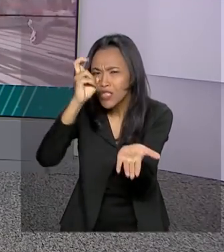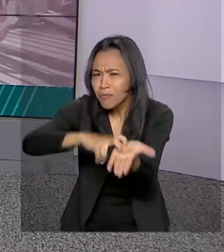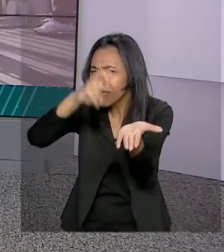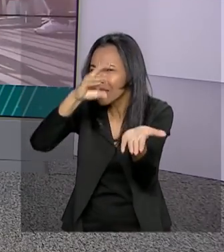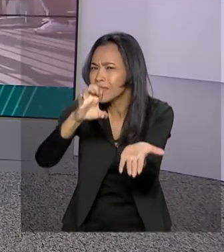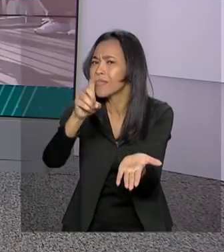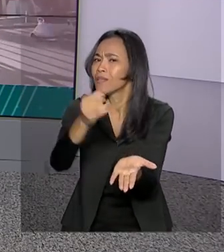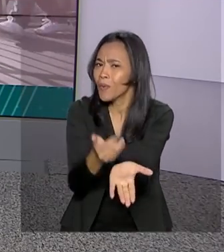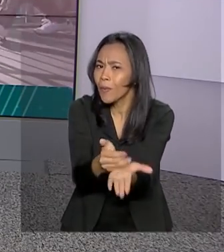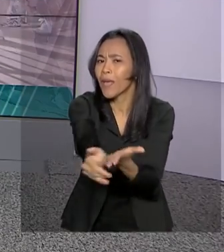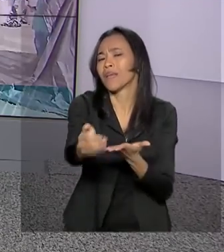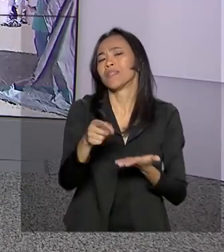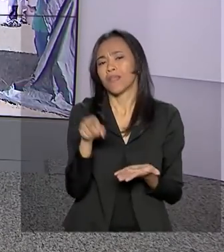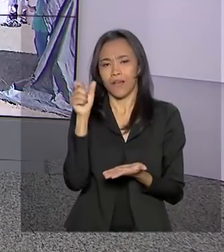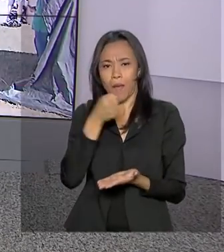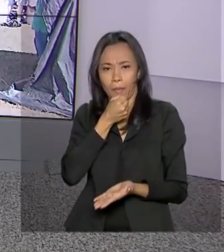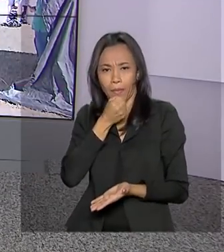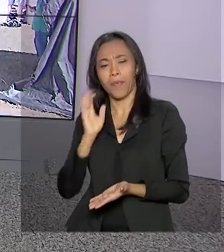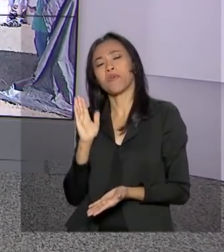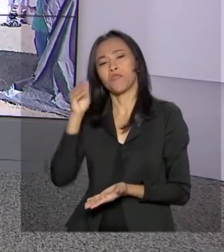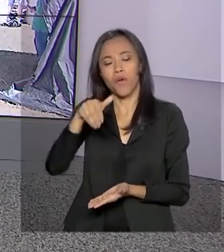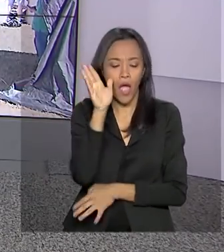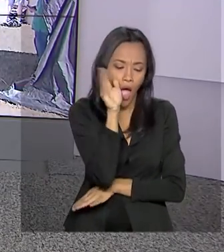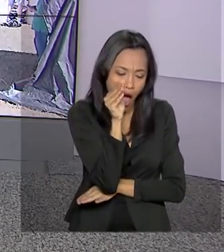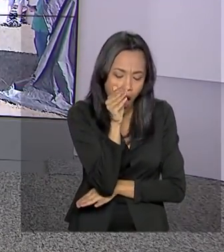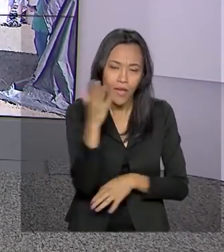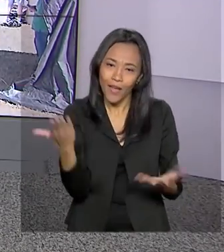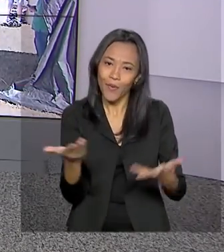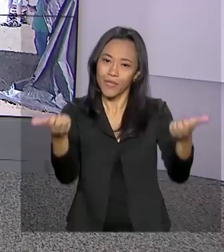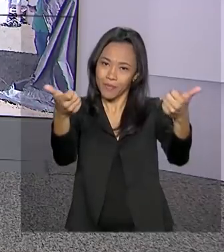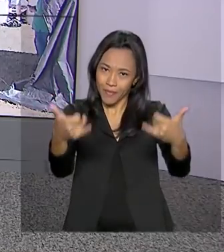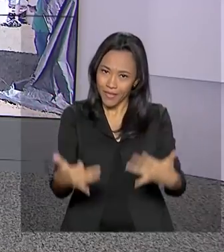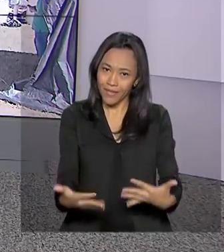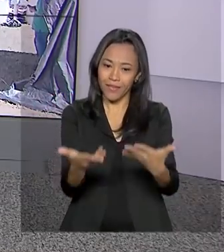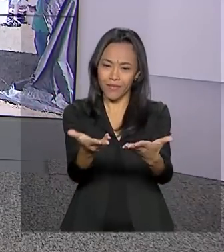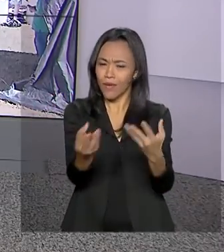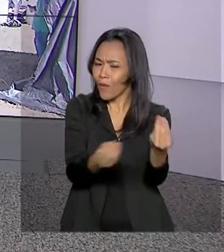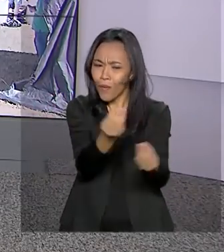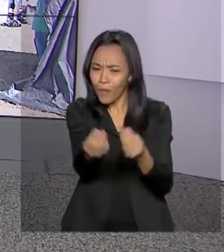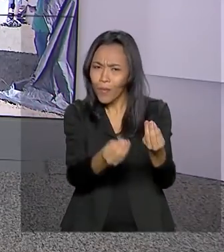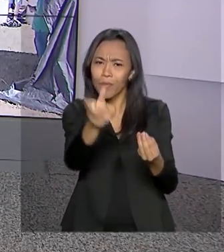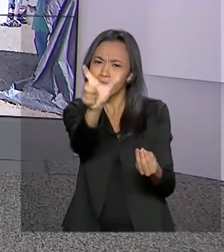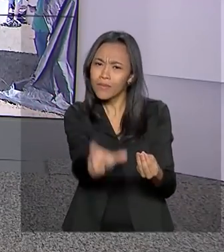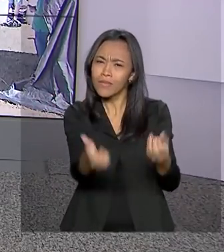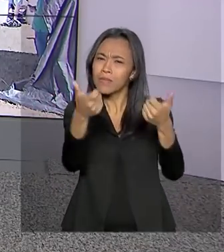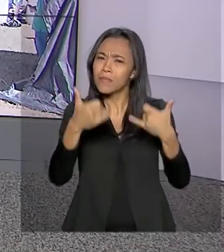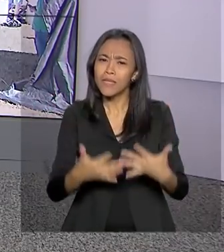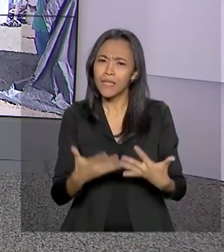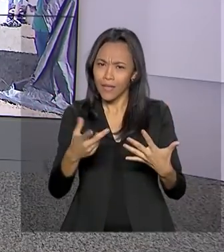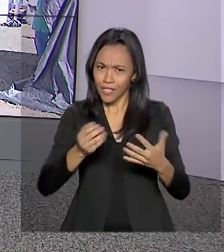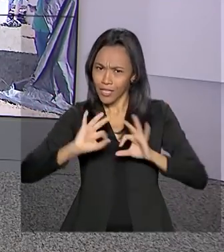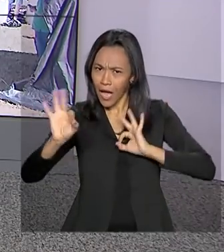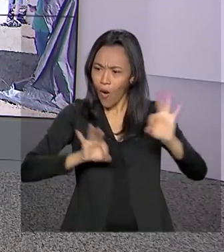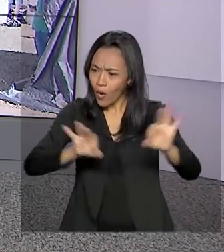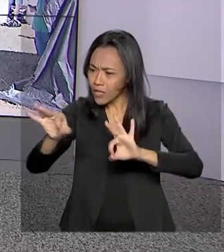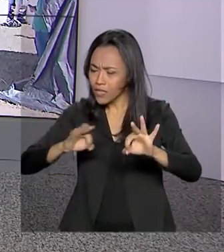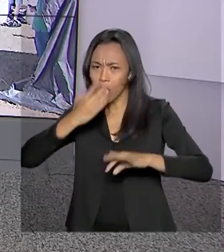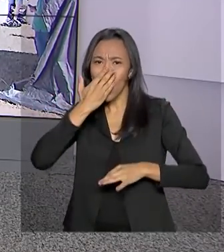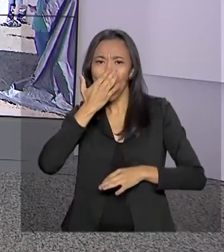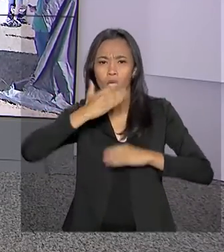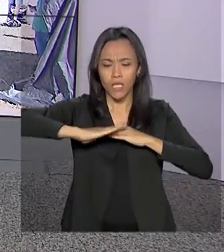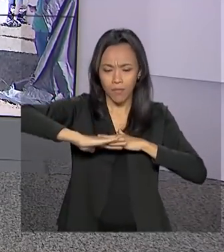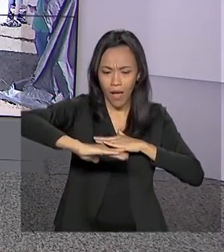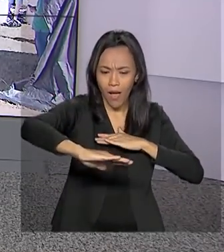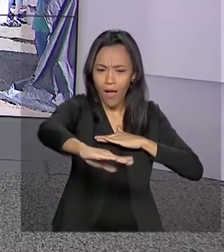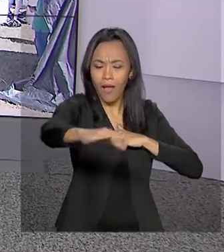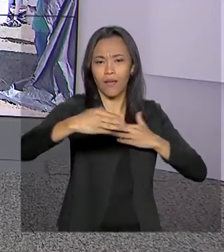A repórter Cleide Lopes foi lá conferir de perto e conta para a gente agora. Então, Cleide, conta para a gente, né? A esplanada já está toda colorida. Bom dia